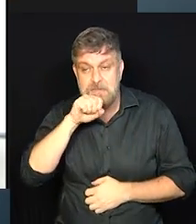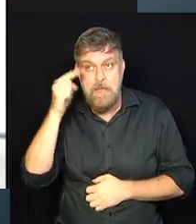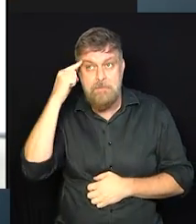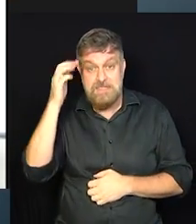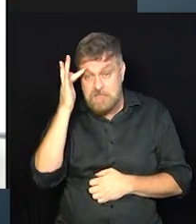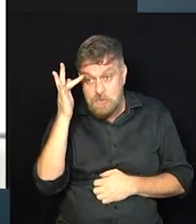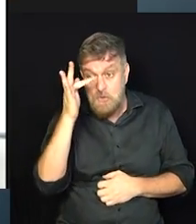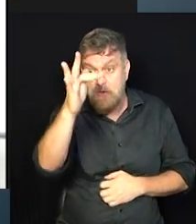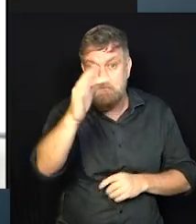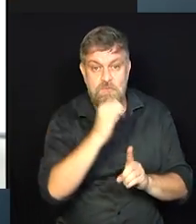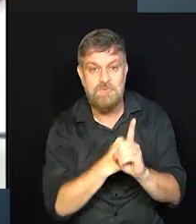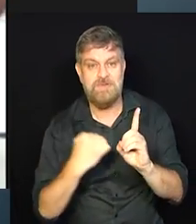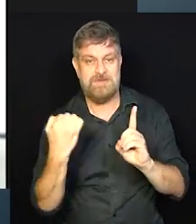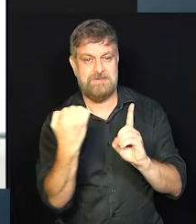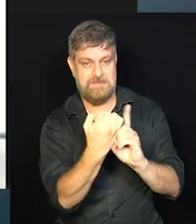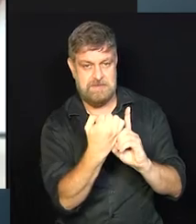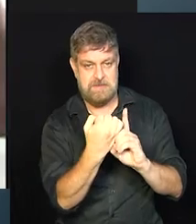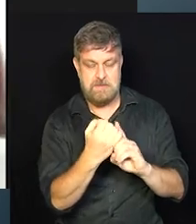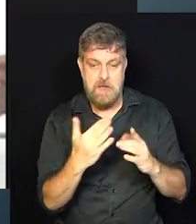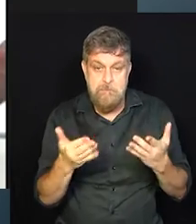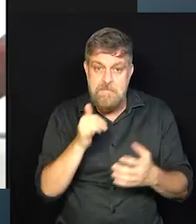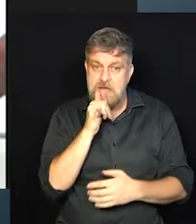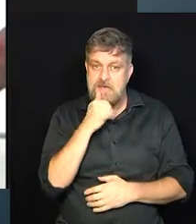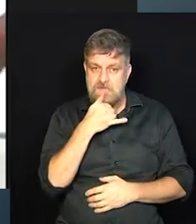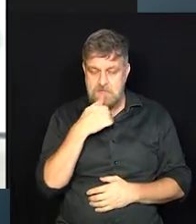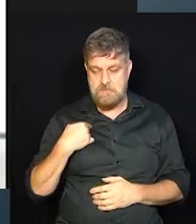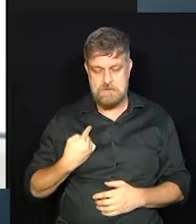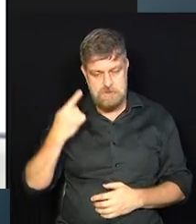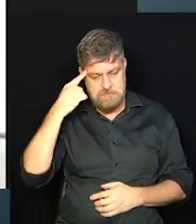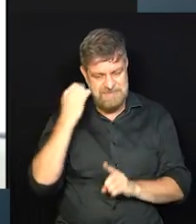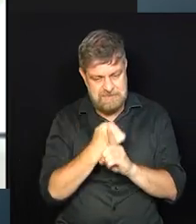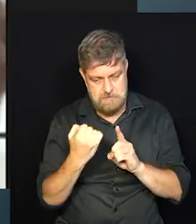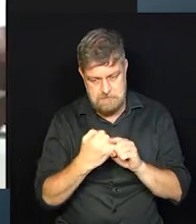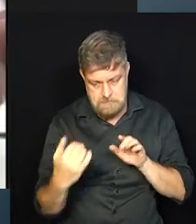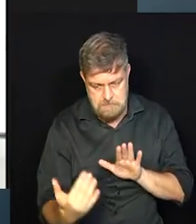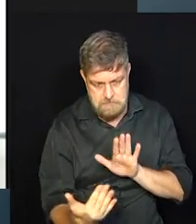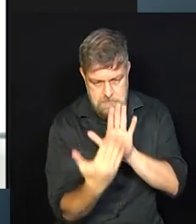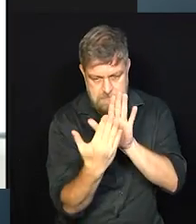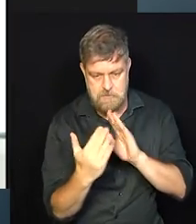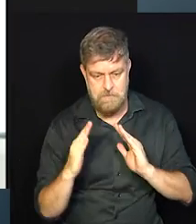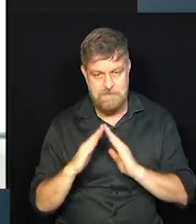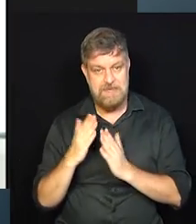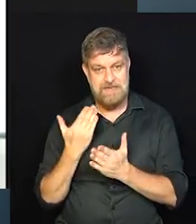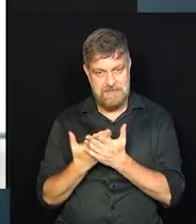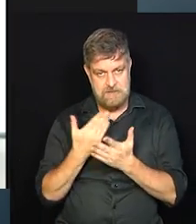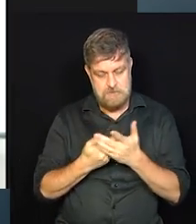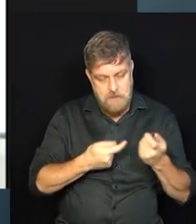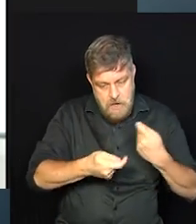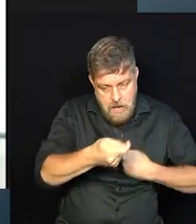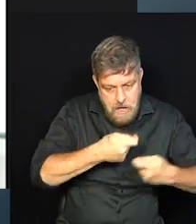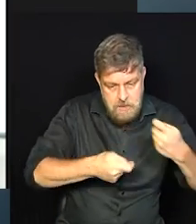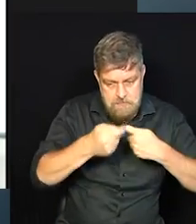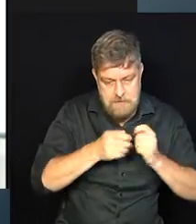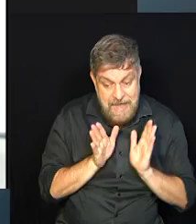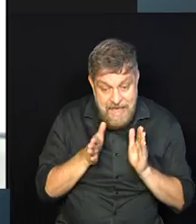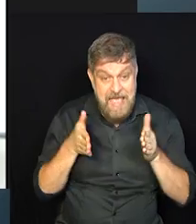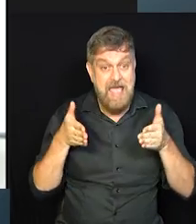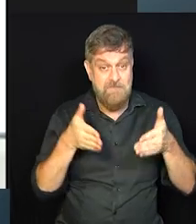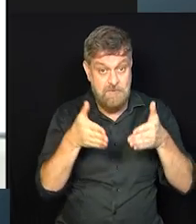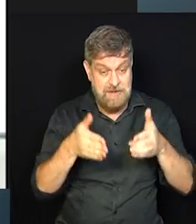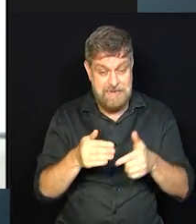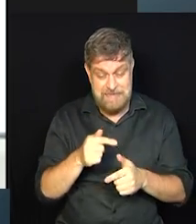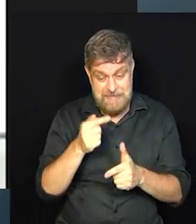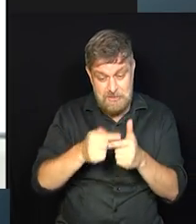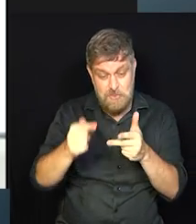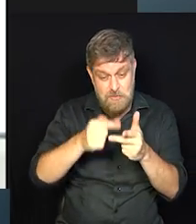no impacto social mas infelizmente quando a gente fala de impacto social e a escola de negócios é um negócio de impacto social